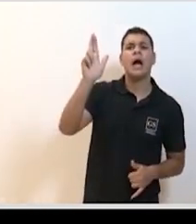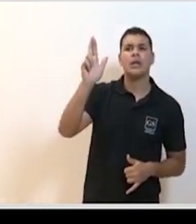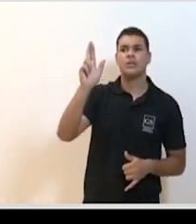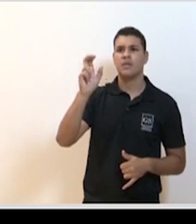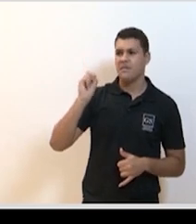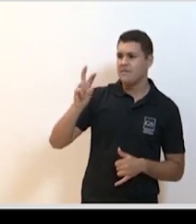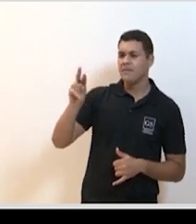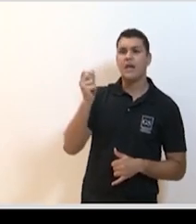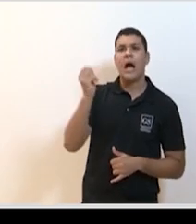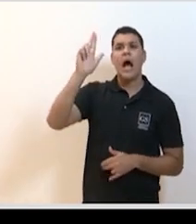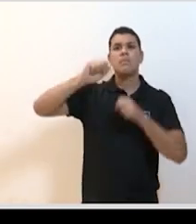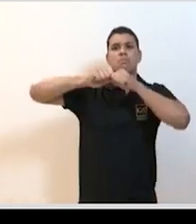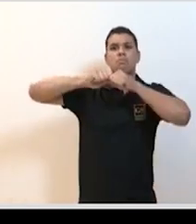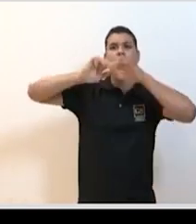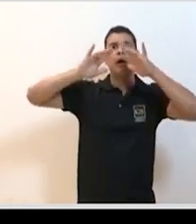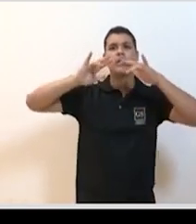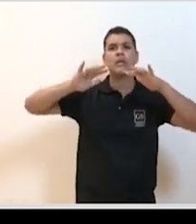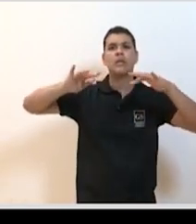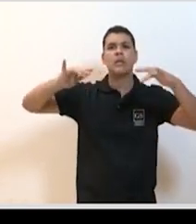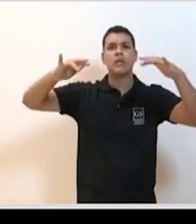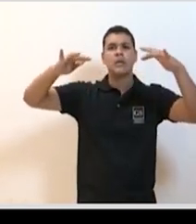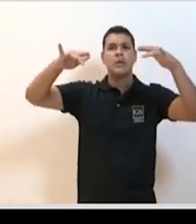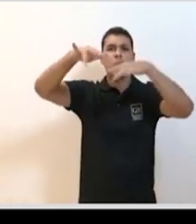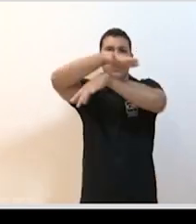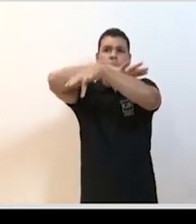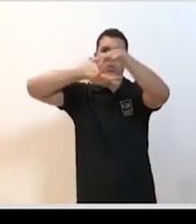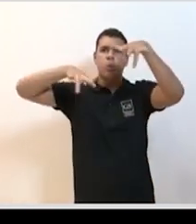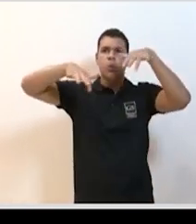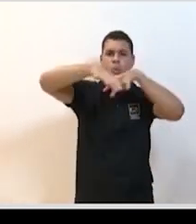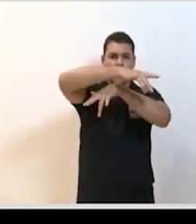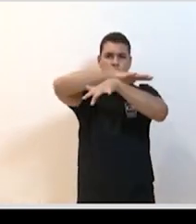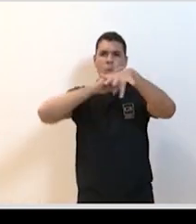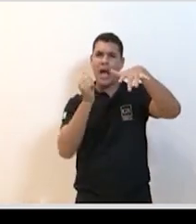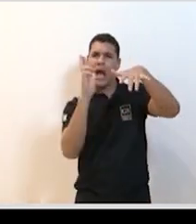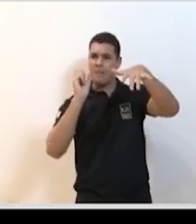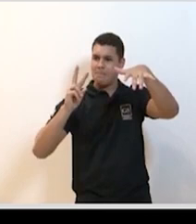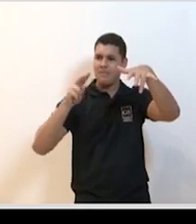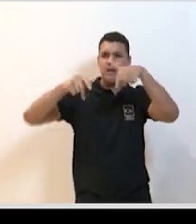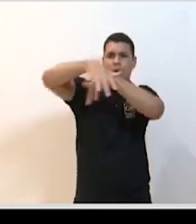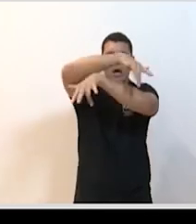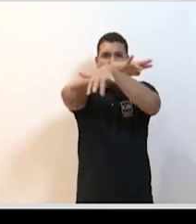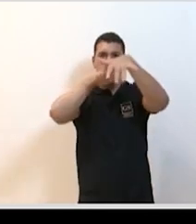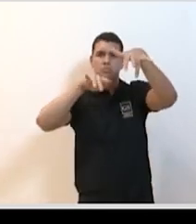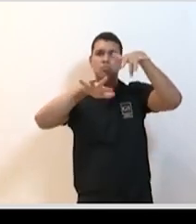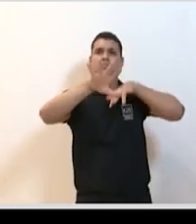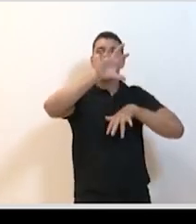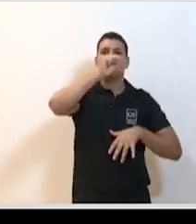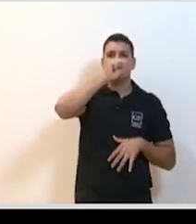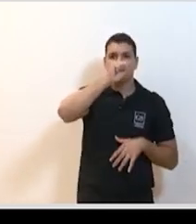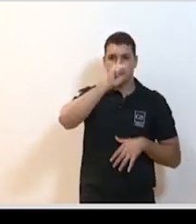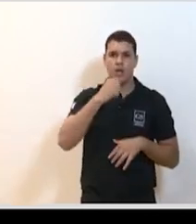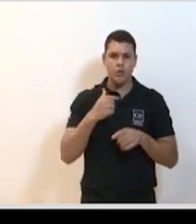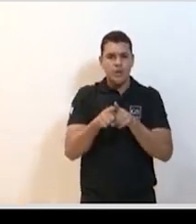Isso está sempre no imaginário coletivo, o miasma, os ventos, os ares. Por isso, tem sempre também essa discussão em torno das máscaras que eu vou